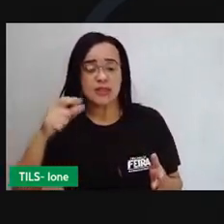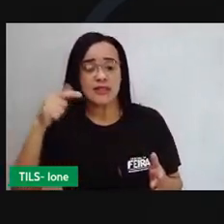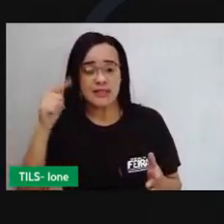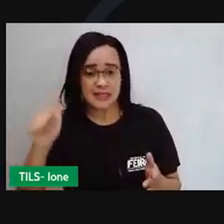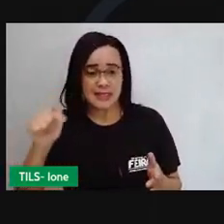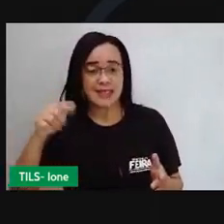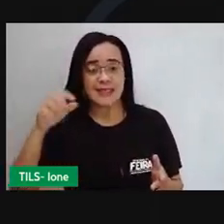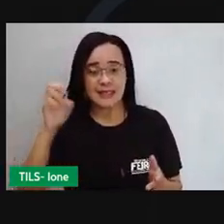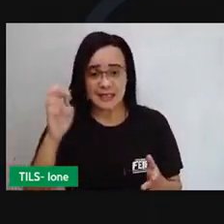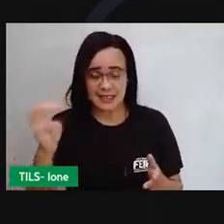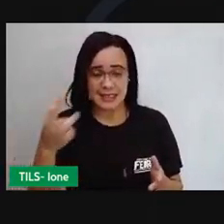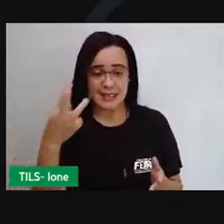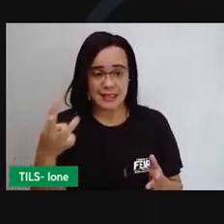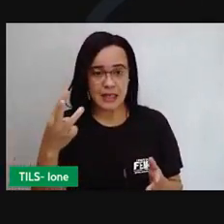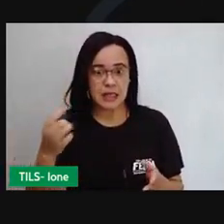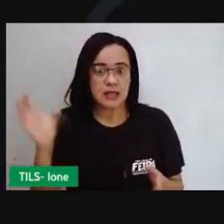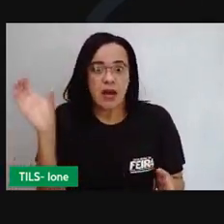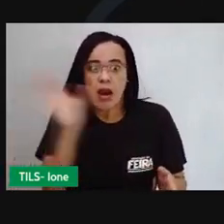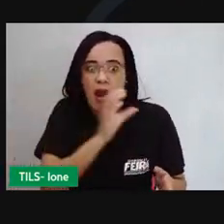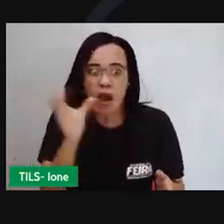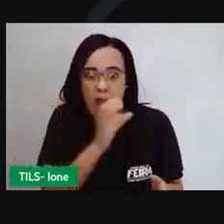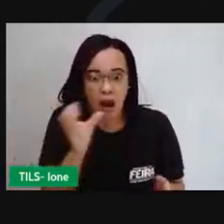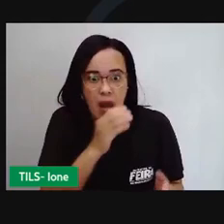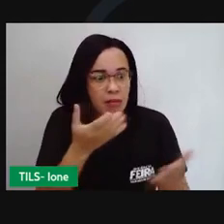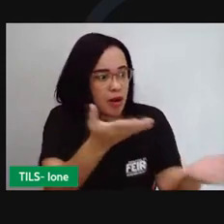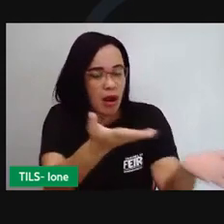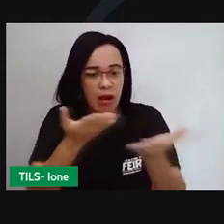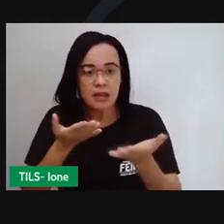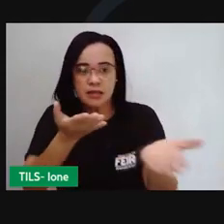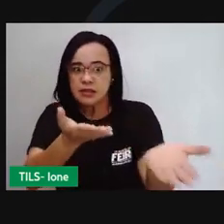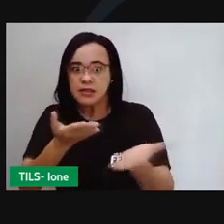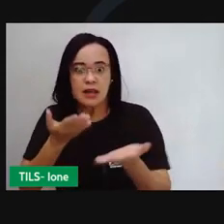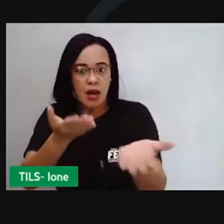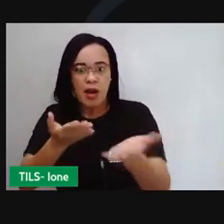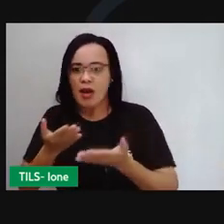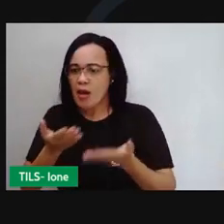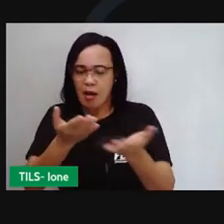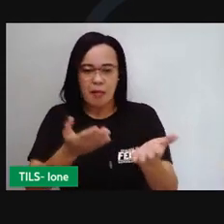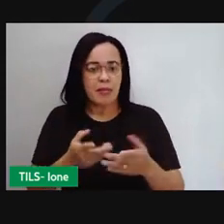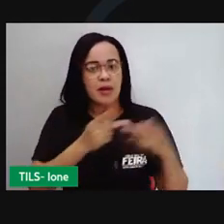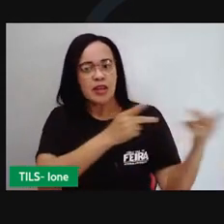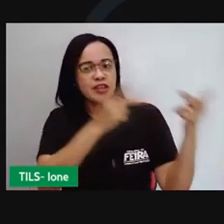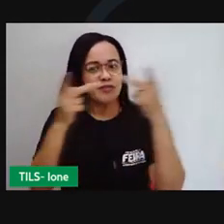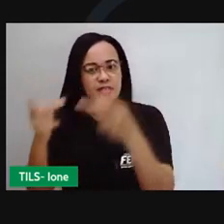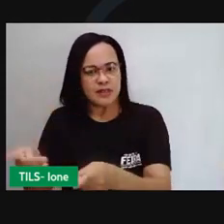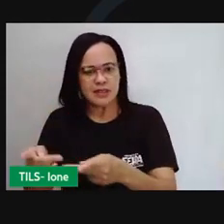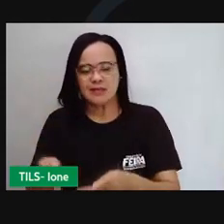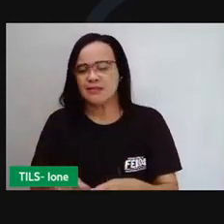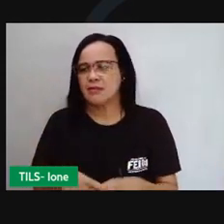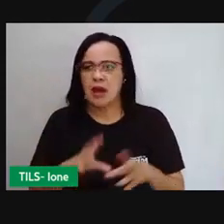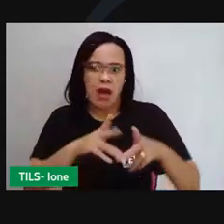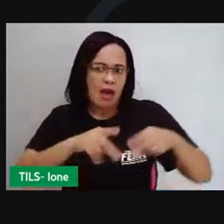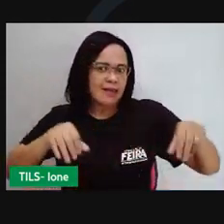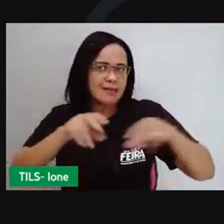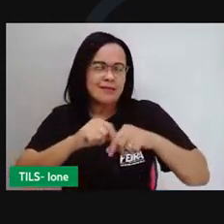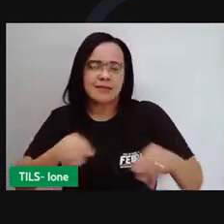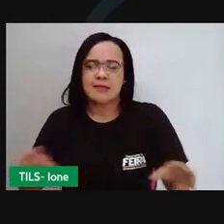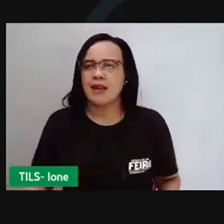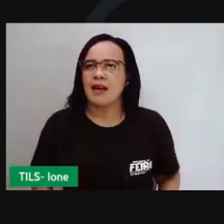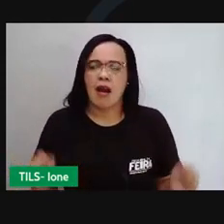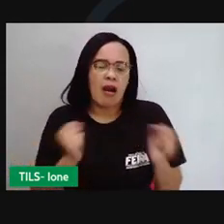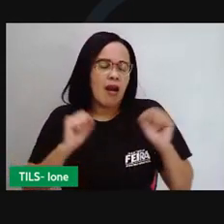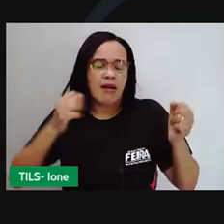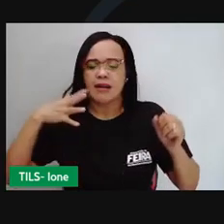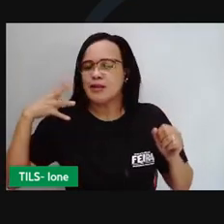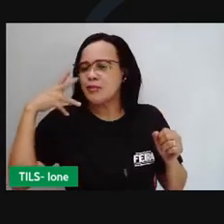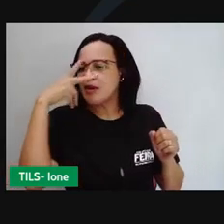às pressas para receber os ilustres visitantes. Esta terra é uma maravilha, digna de vossa majestade. Se